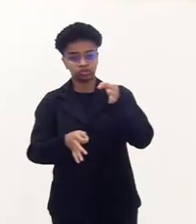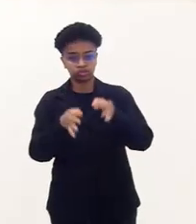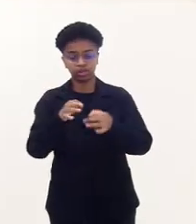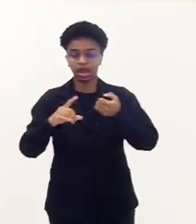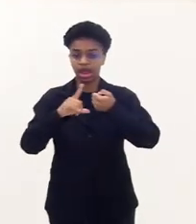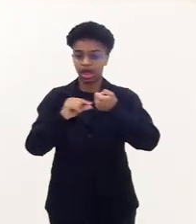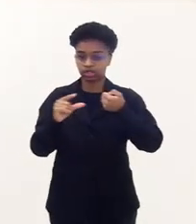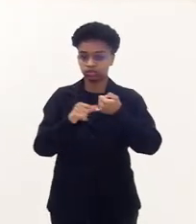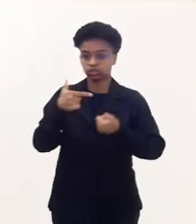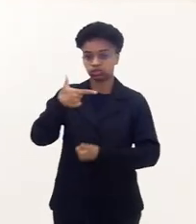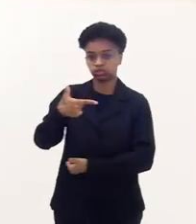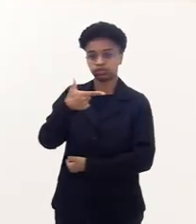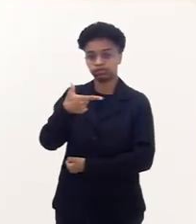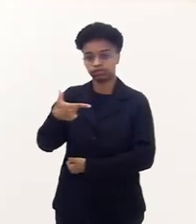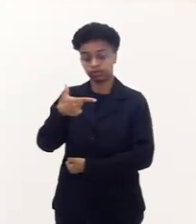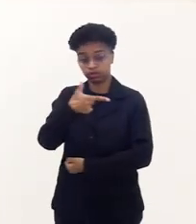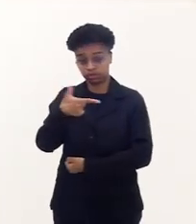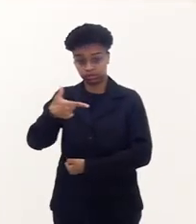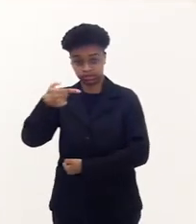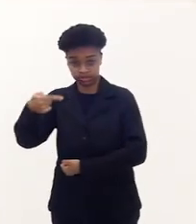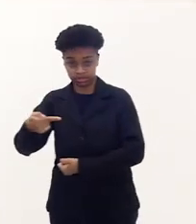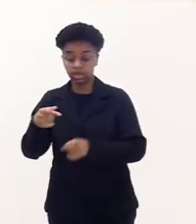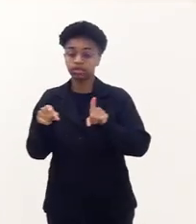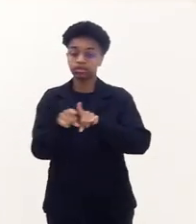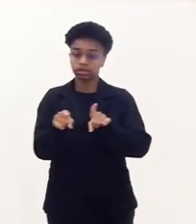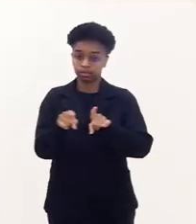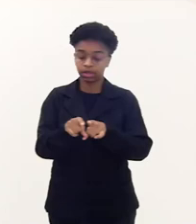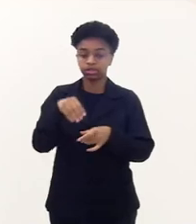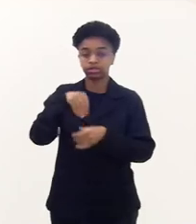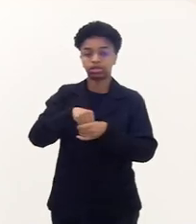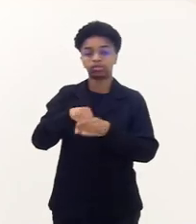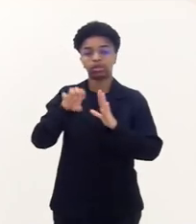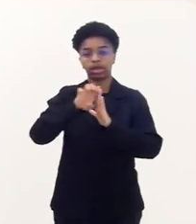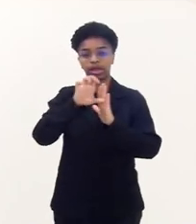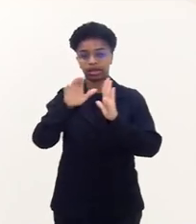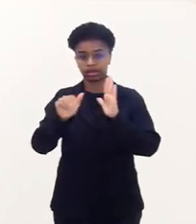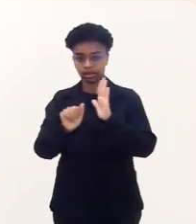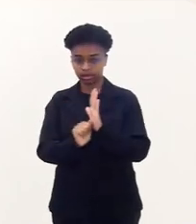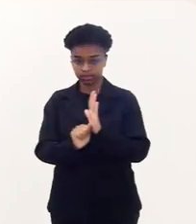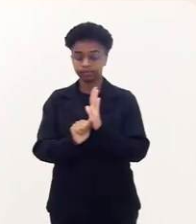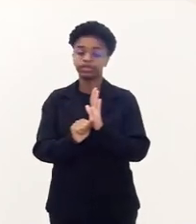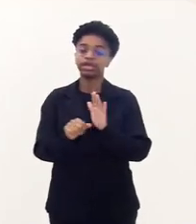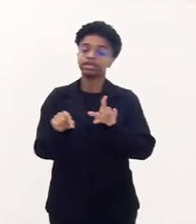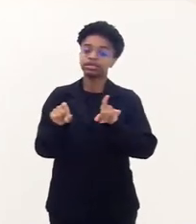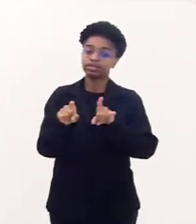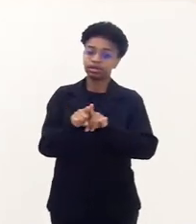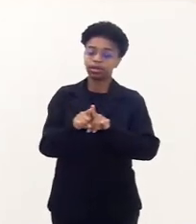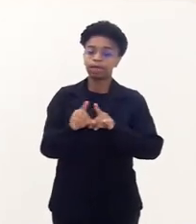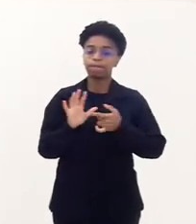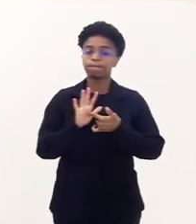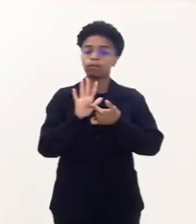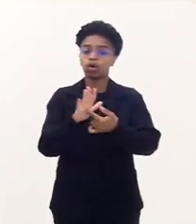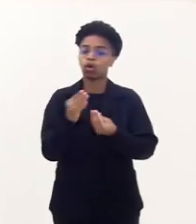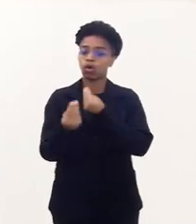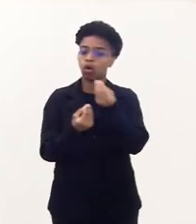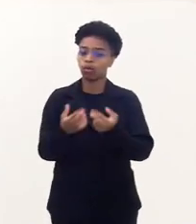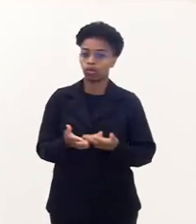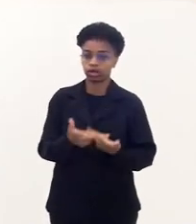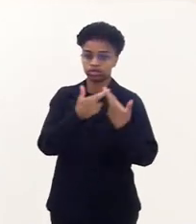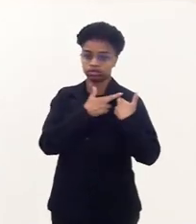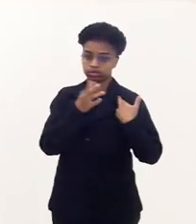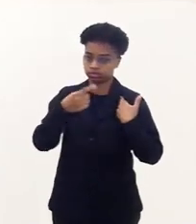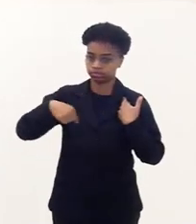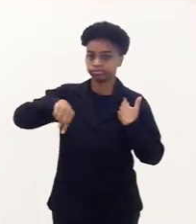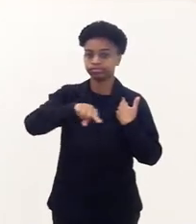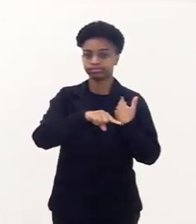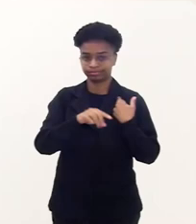lá no artigo 227, lá também no Estatuto da Criança e do Adolescente, e que demarca, então, a responsabilidade